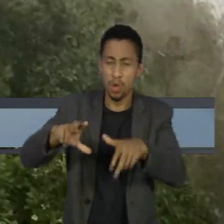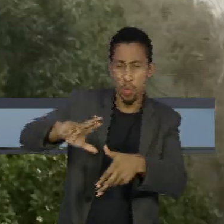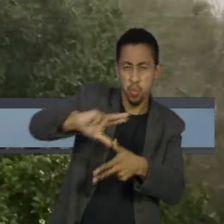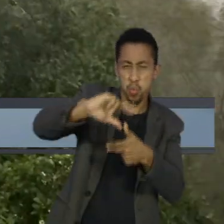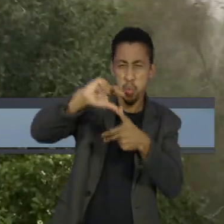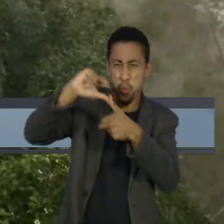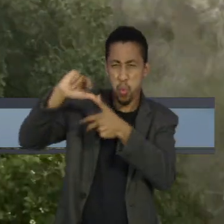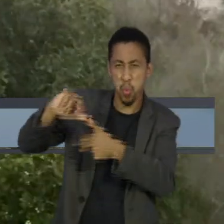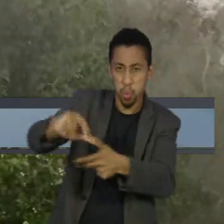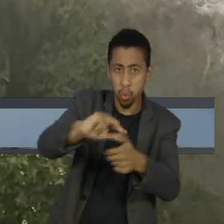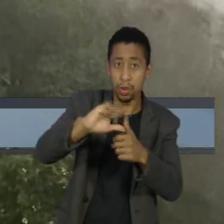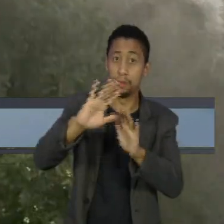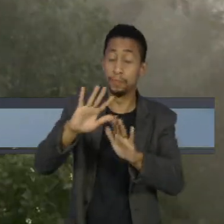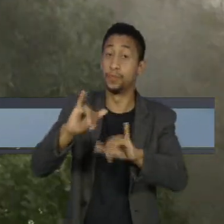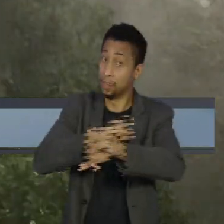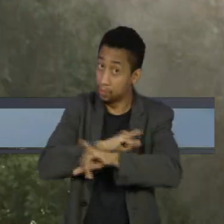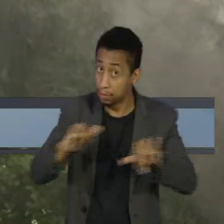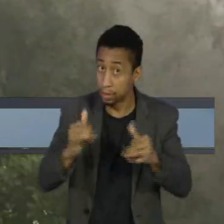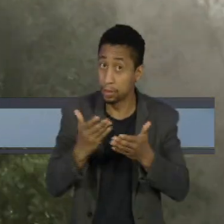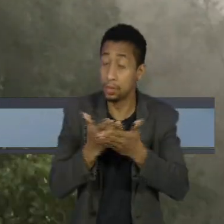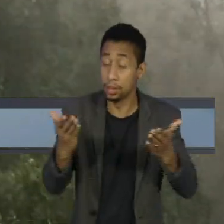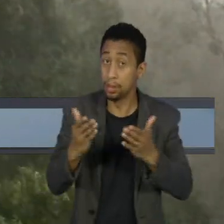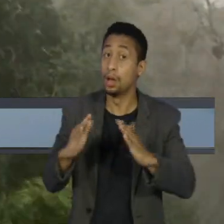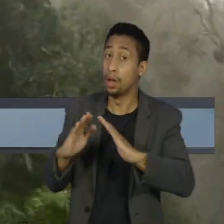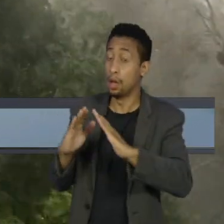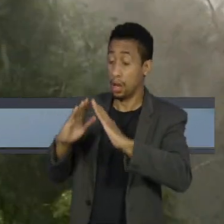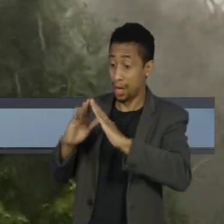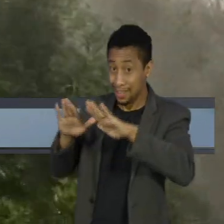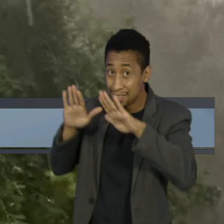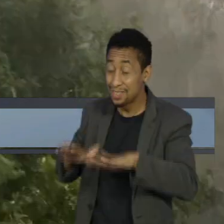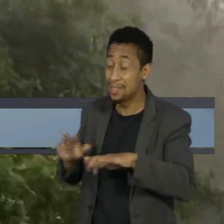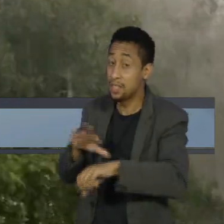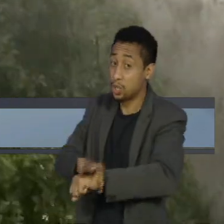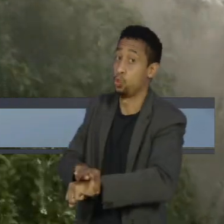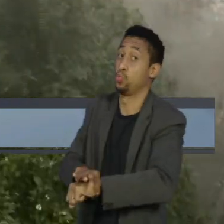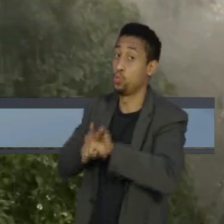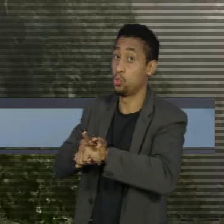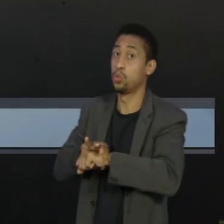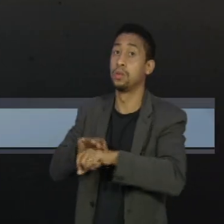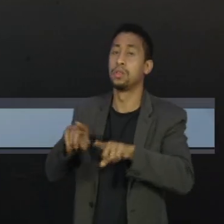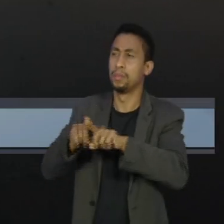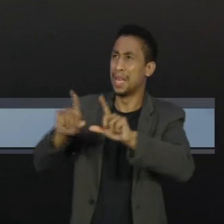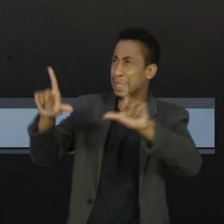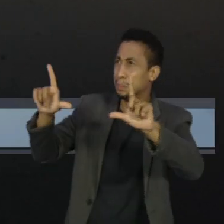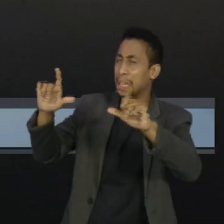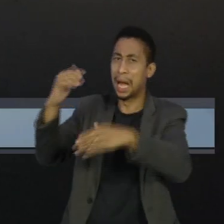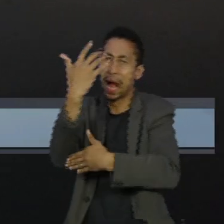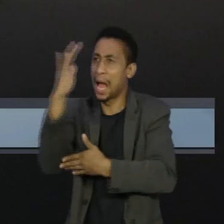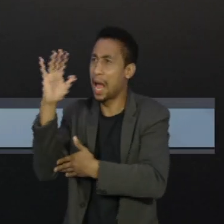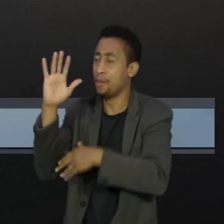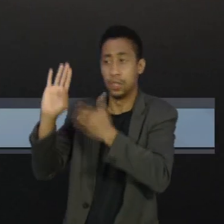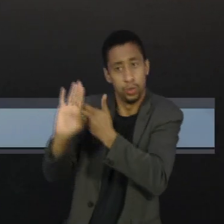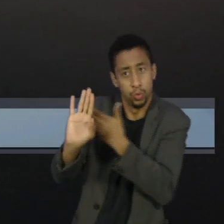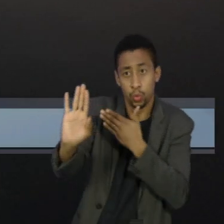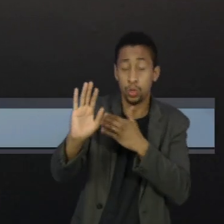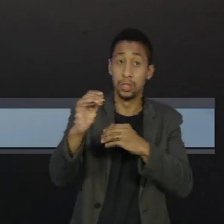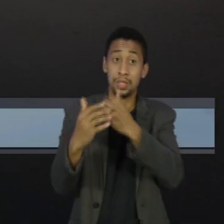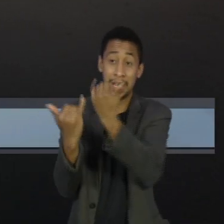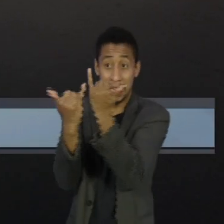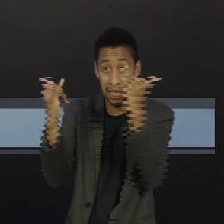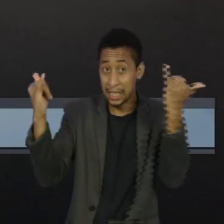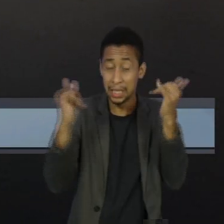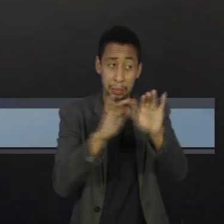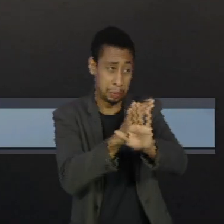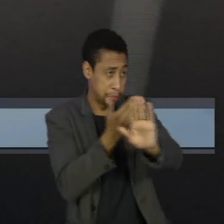A recomendação é para que a população se proteja em locais seguros, longe de placas, árvores, postes de energia e